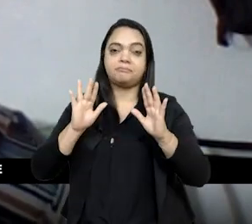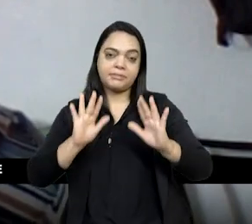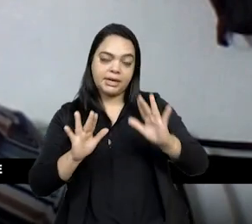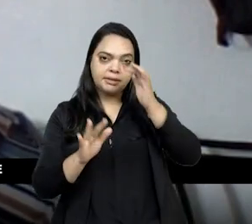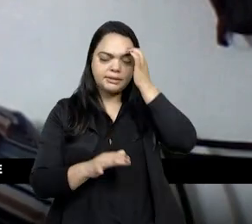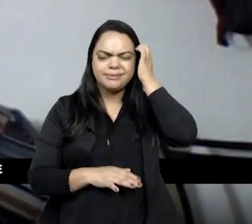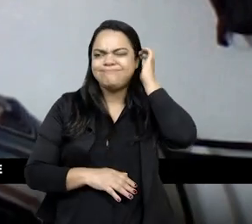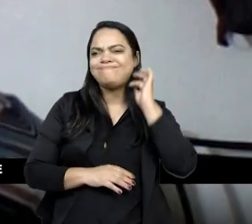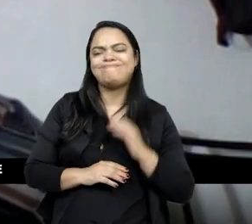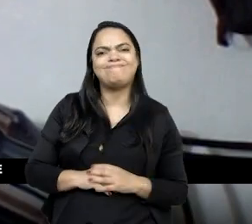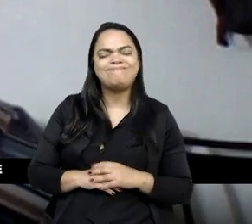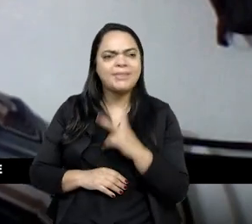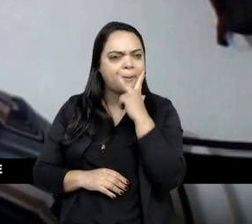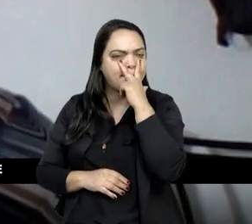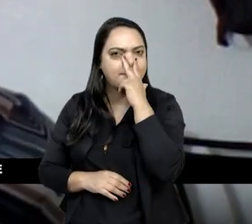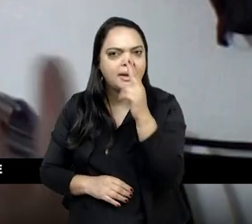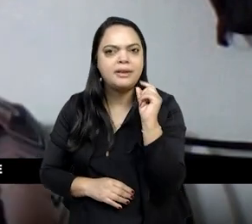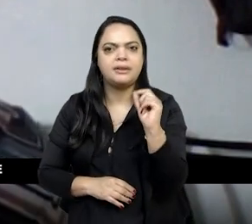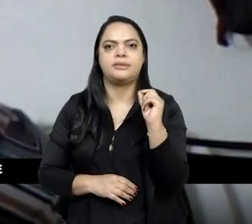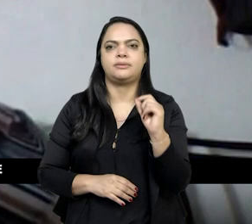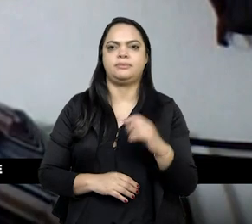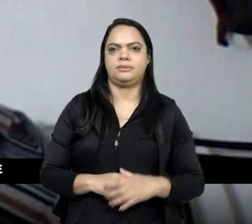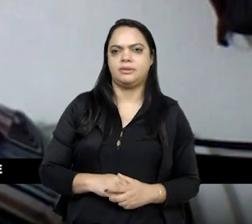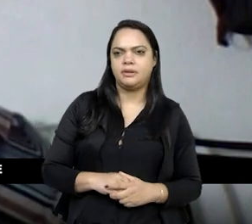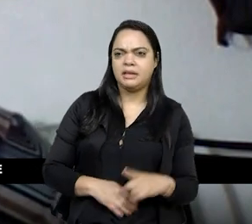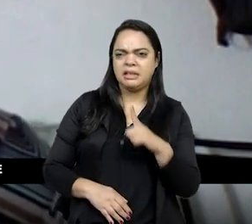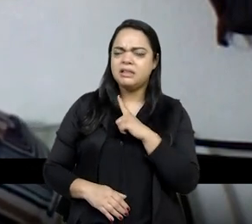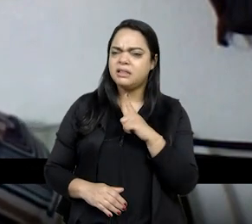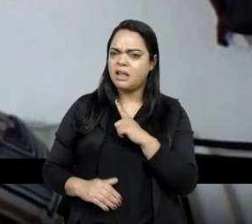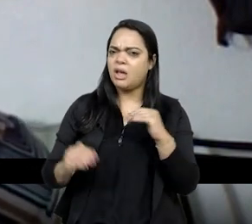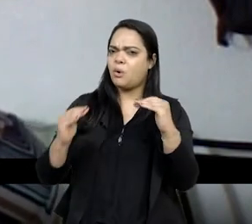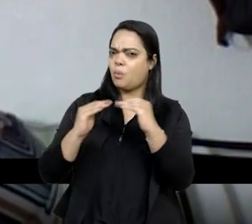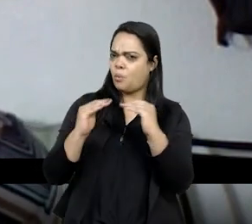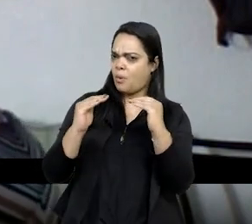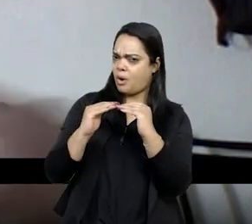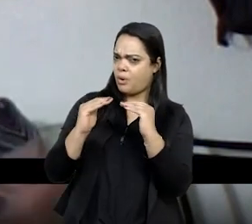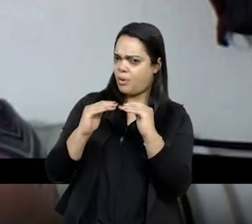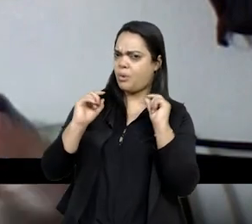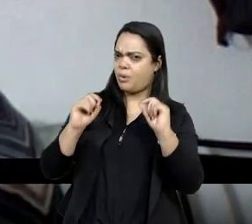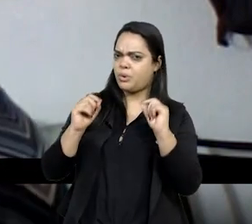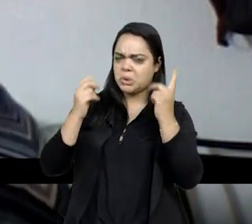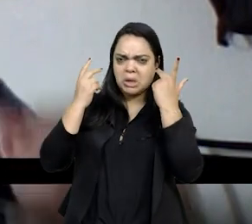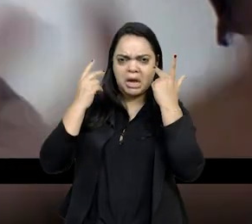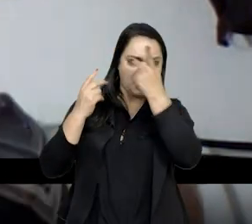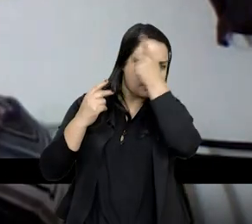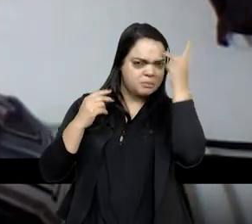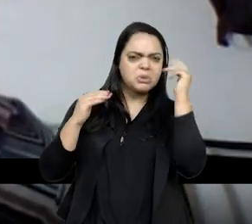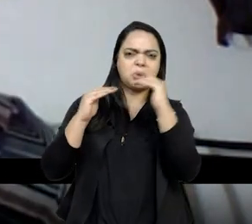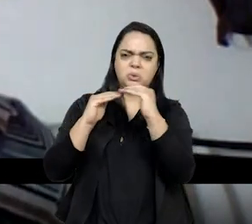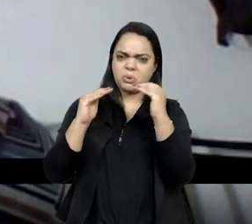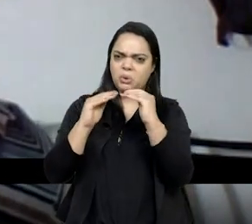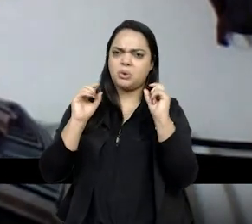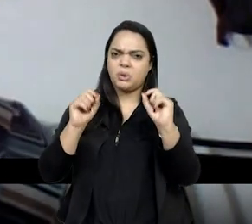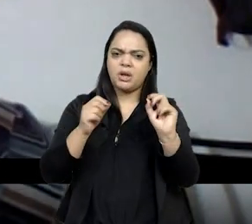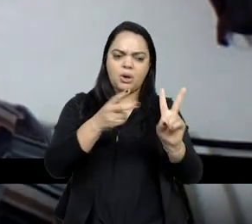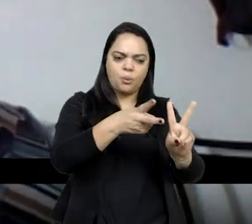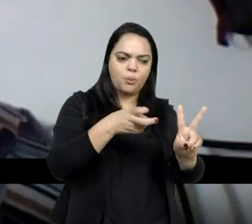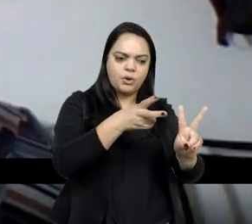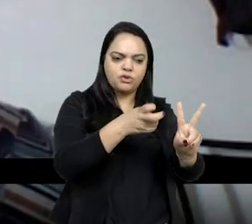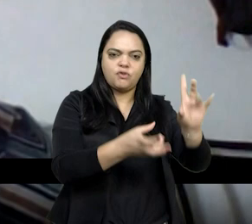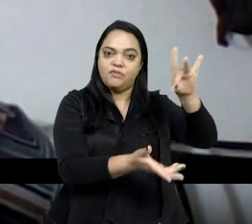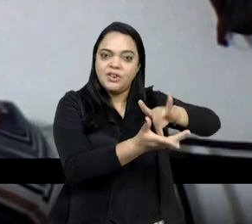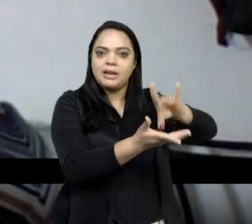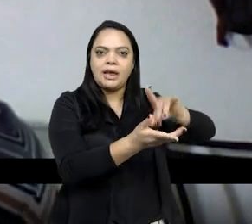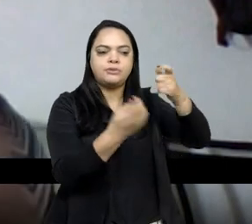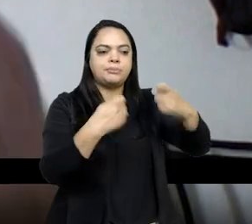eu acho que há um senso comum dessa ideia de que o indígena para ser indígena é aquele que está isolado, né,